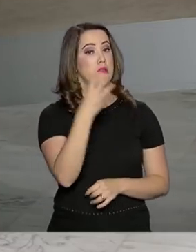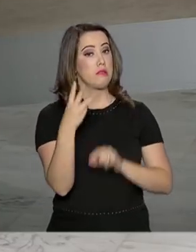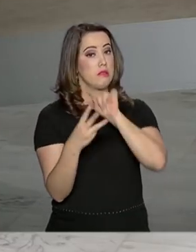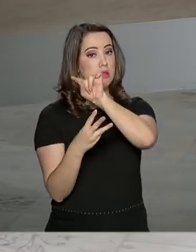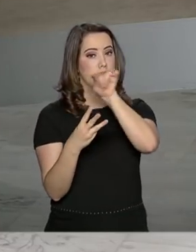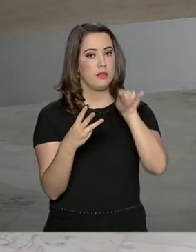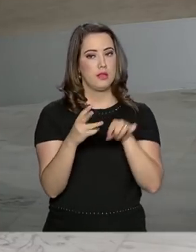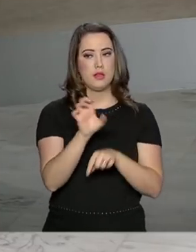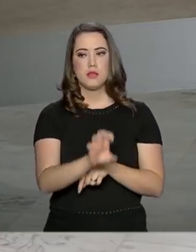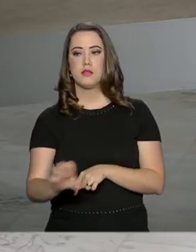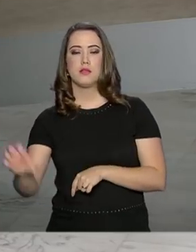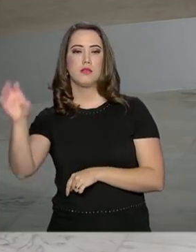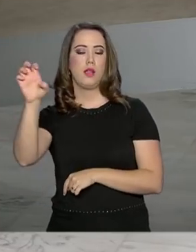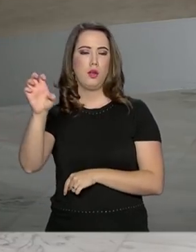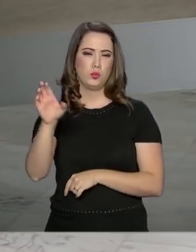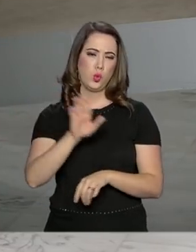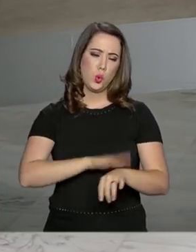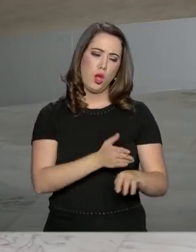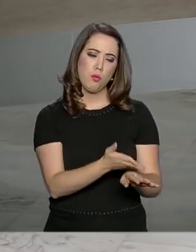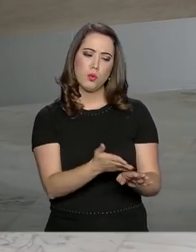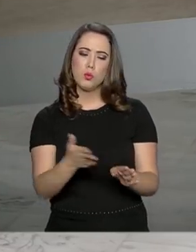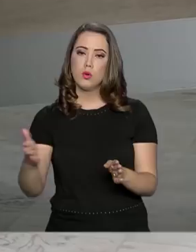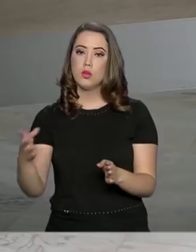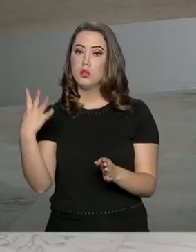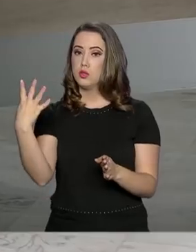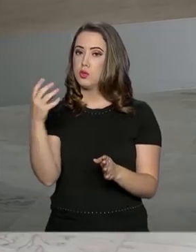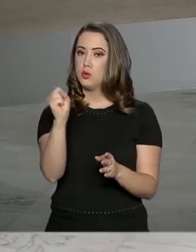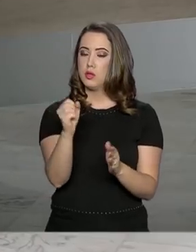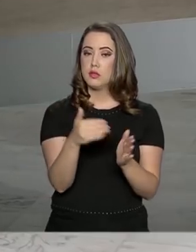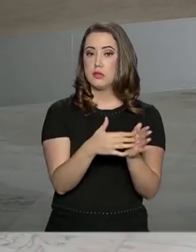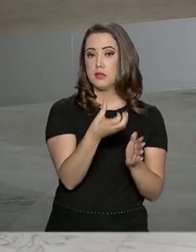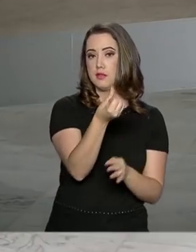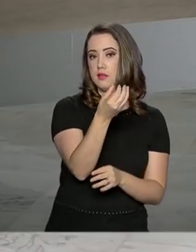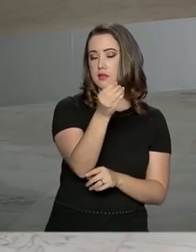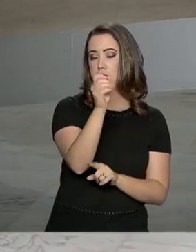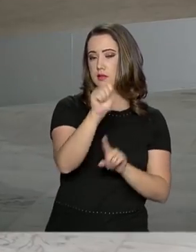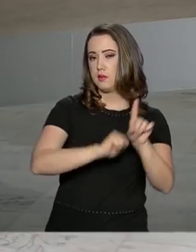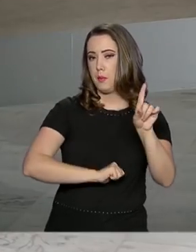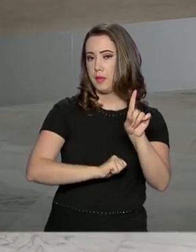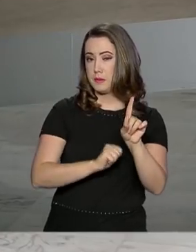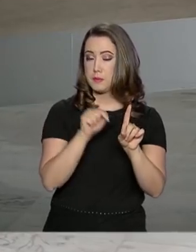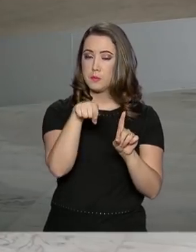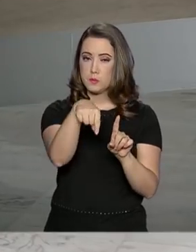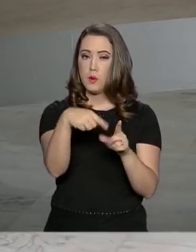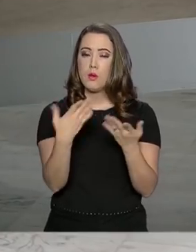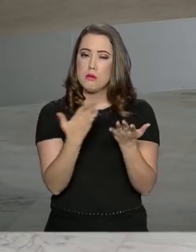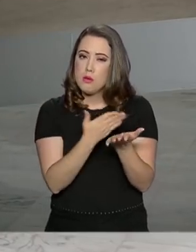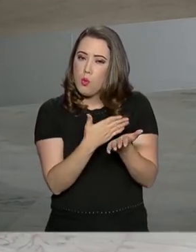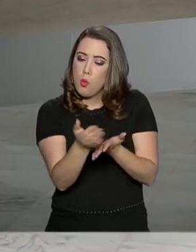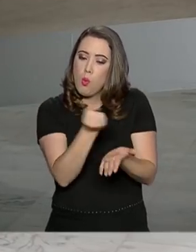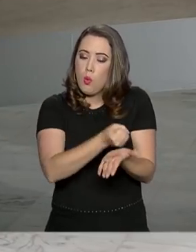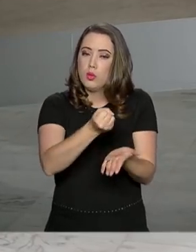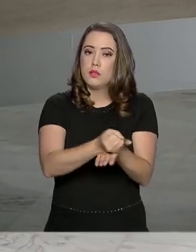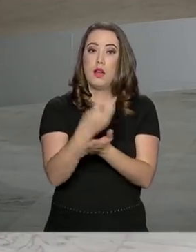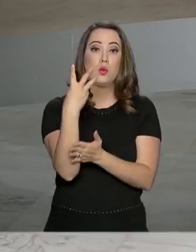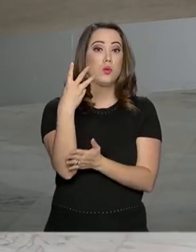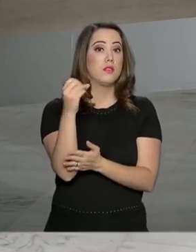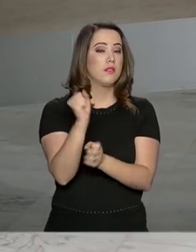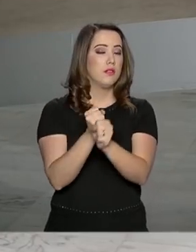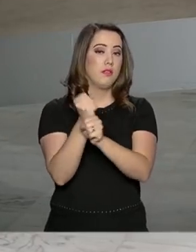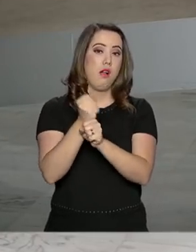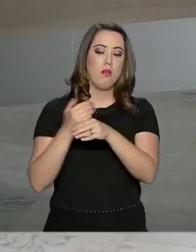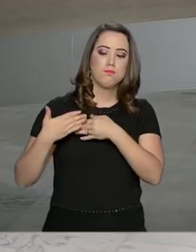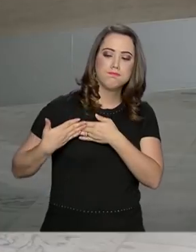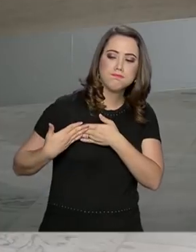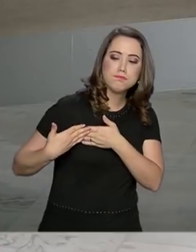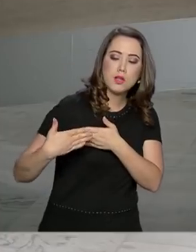prazo das obras vai variar de 48 a 60 meses e as concessões serão válidas por 30 anos a partir